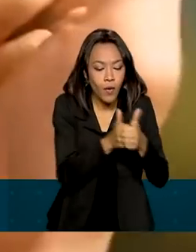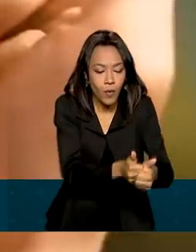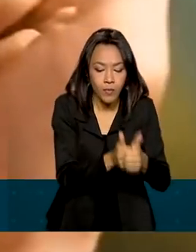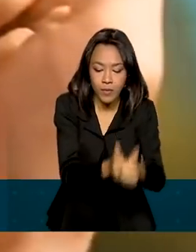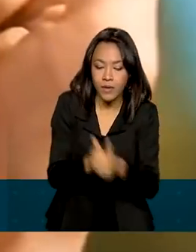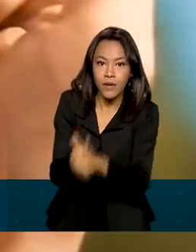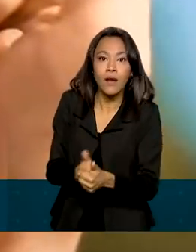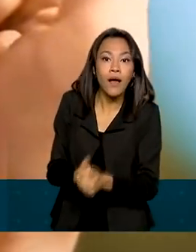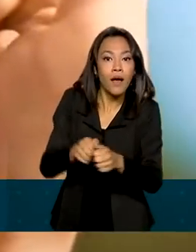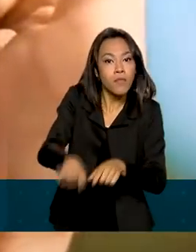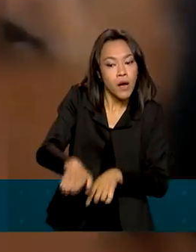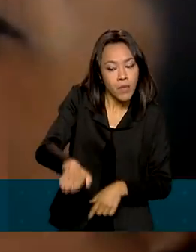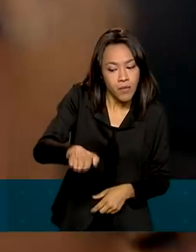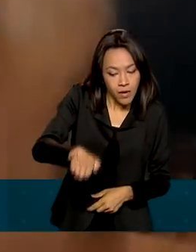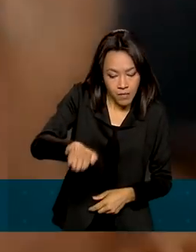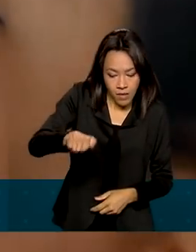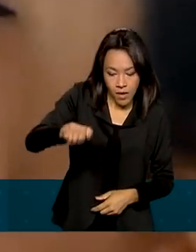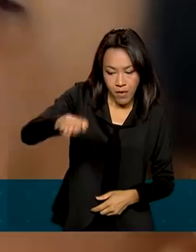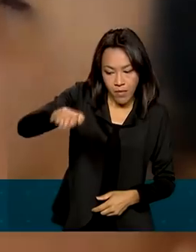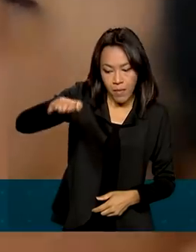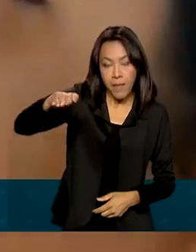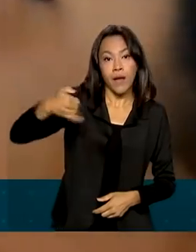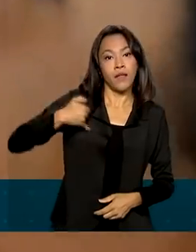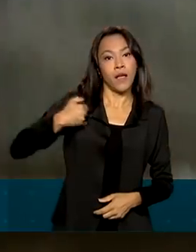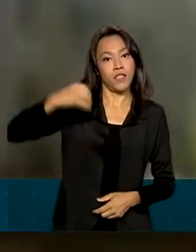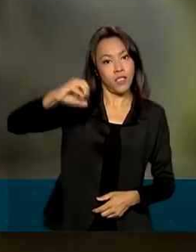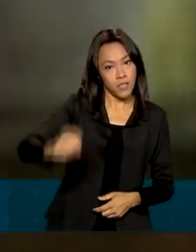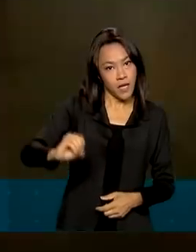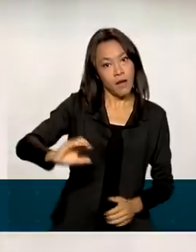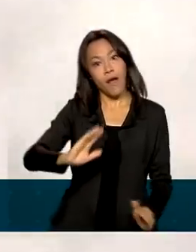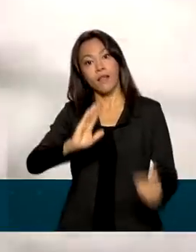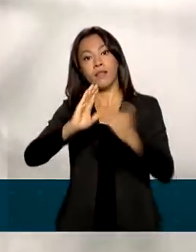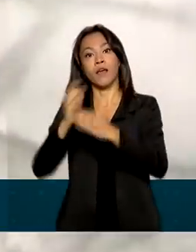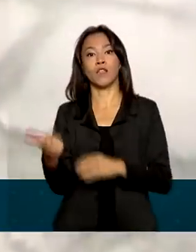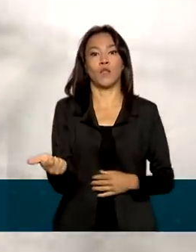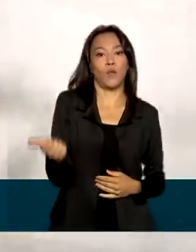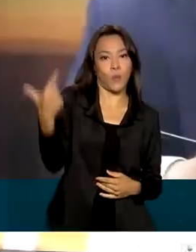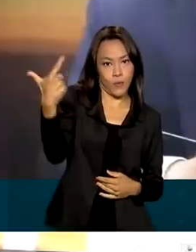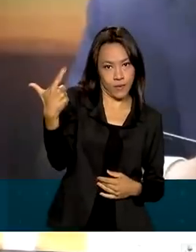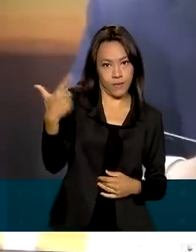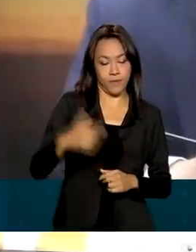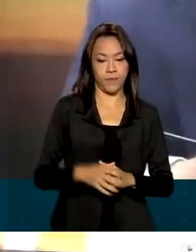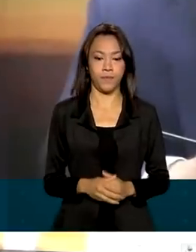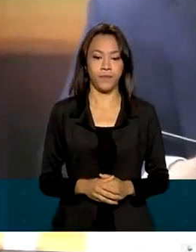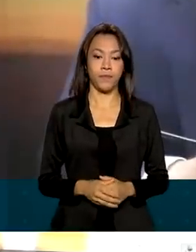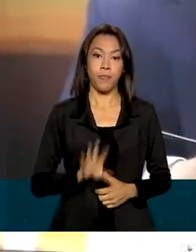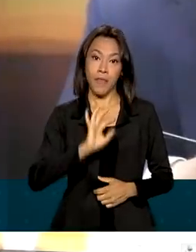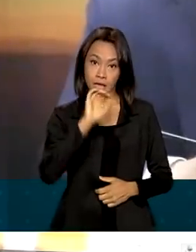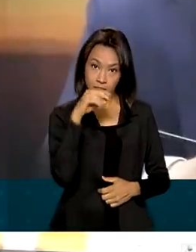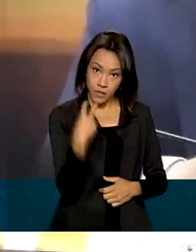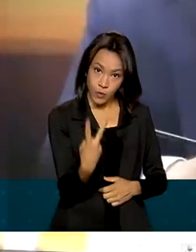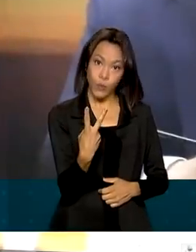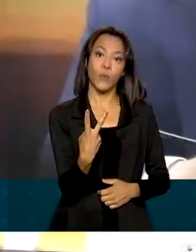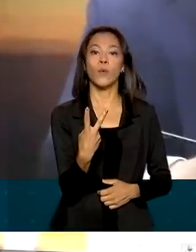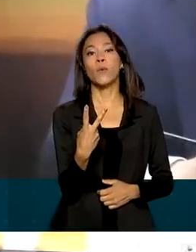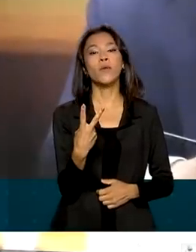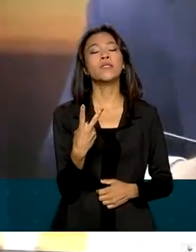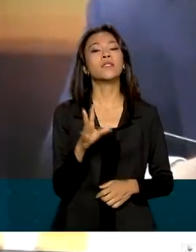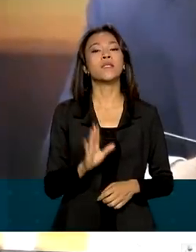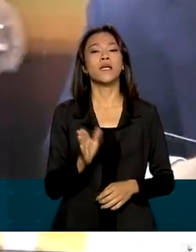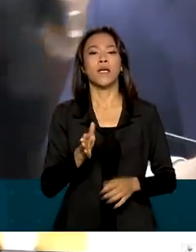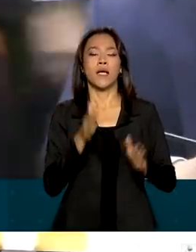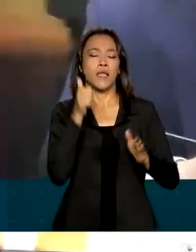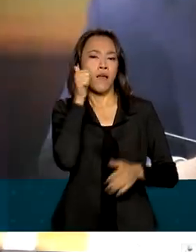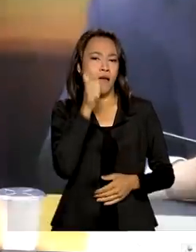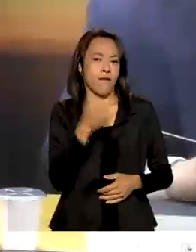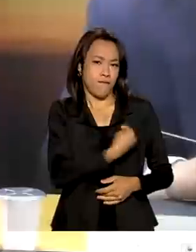o desenvolvimento da criança do zero aos 12 anos de idade. Essas duas fases da vida da mulher,